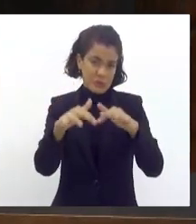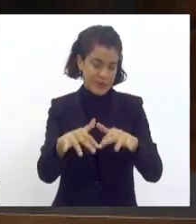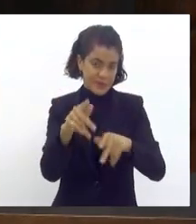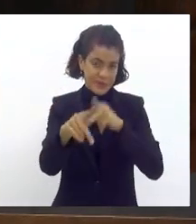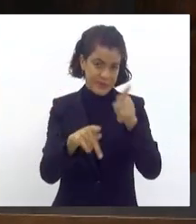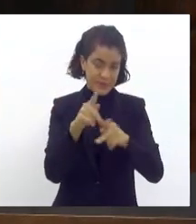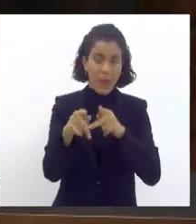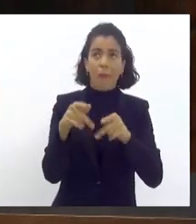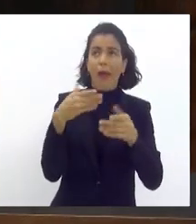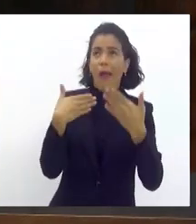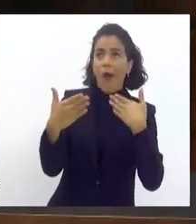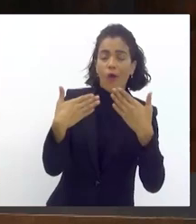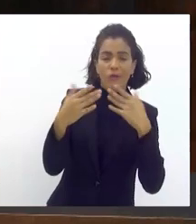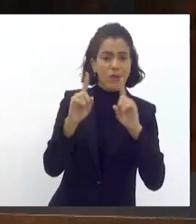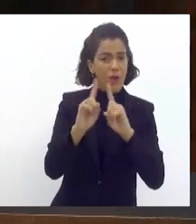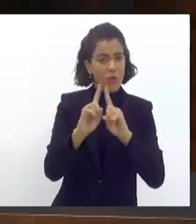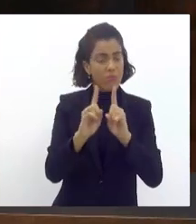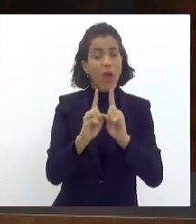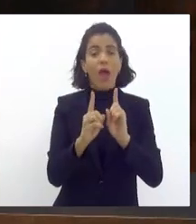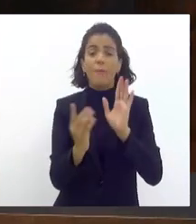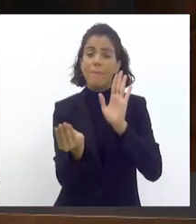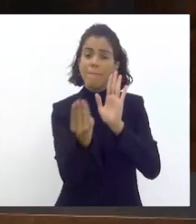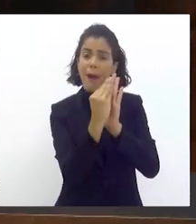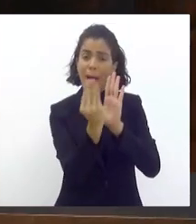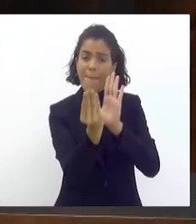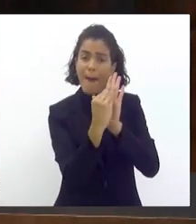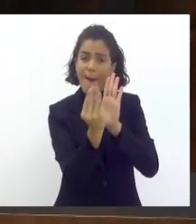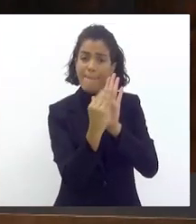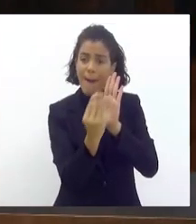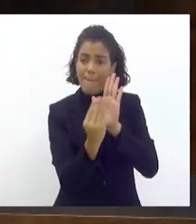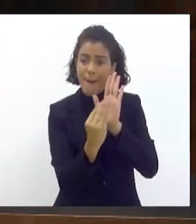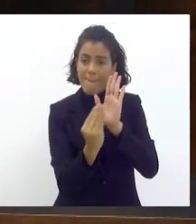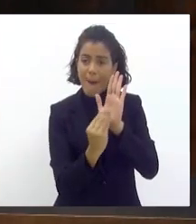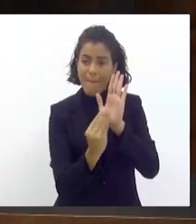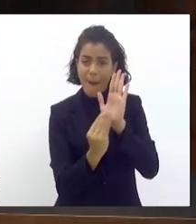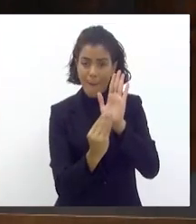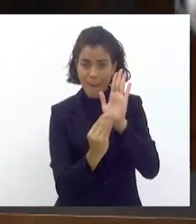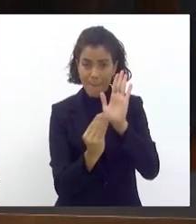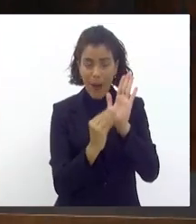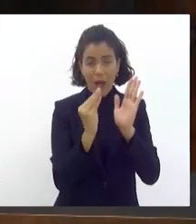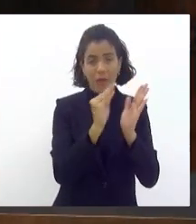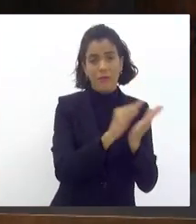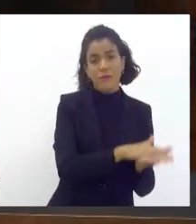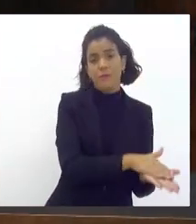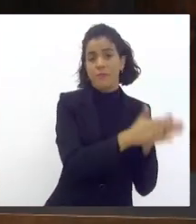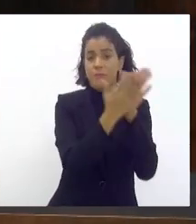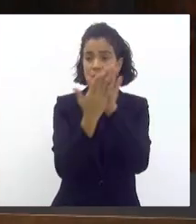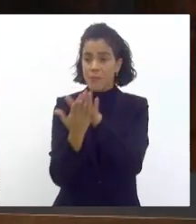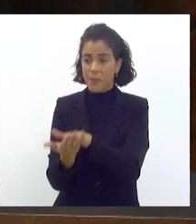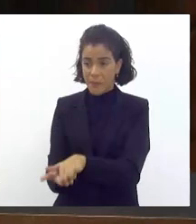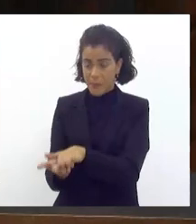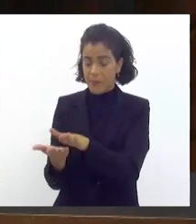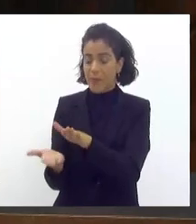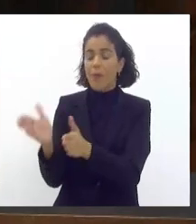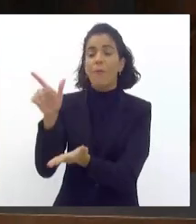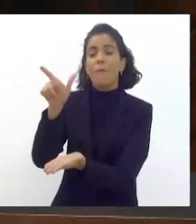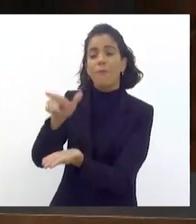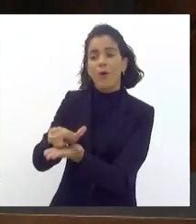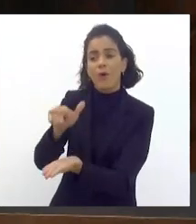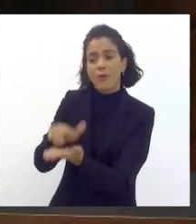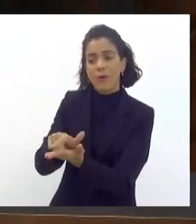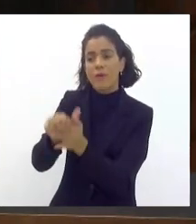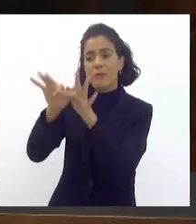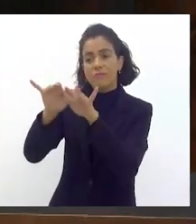tema ou falar, mas é para tornar efetivo, porque o que a gente fizer aqui hoje vai ser traduzido, transferido para o papel e,